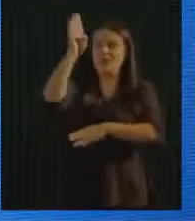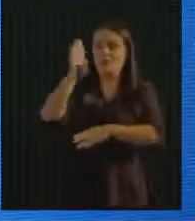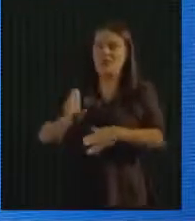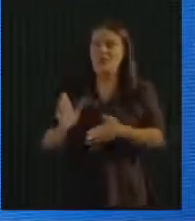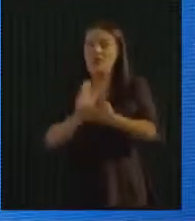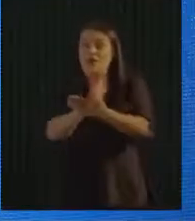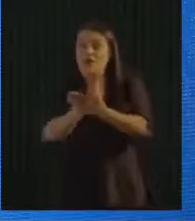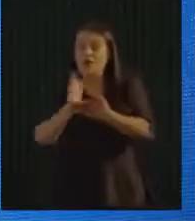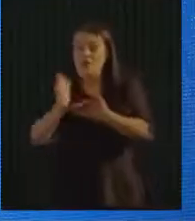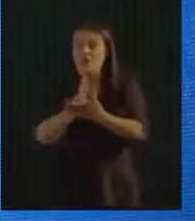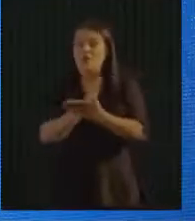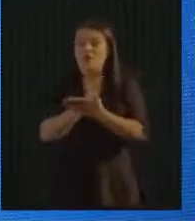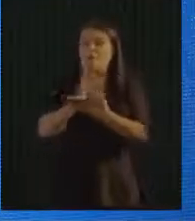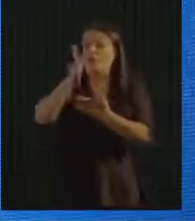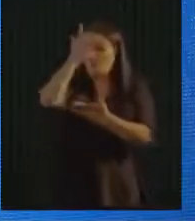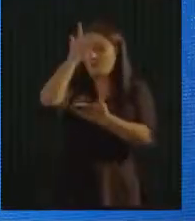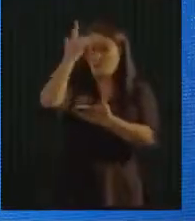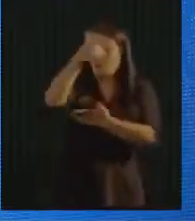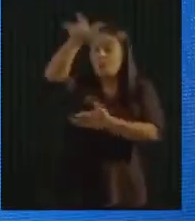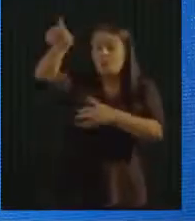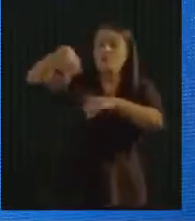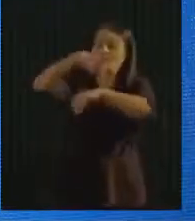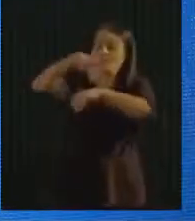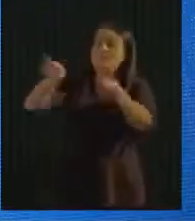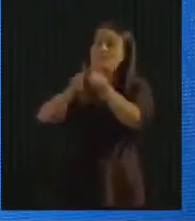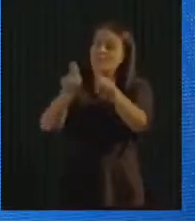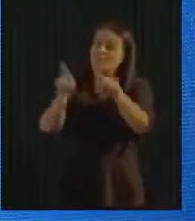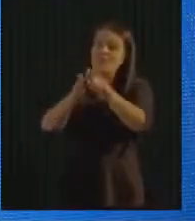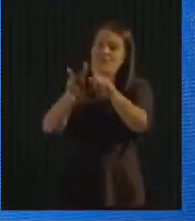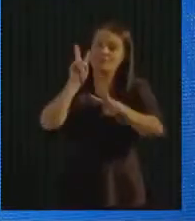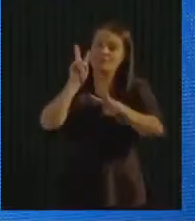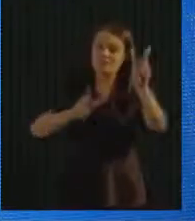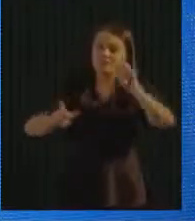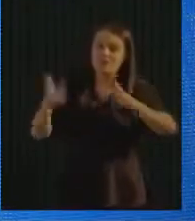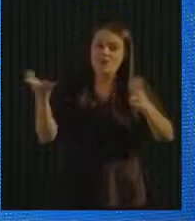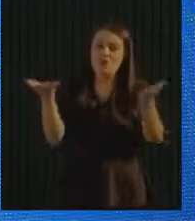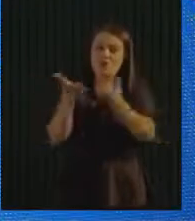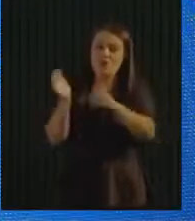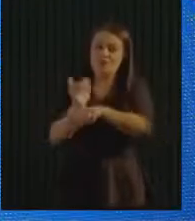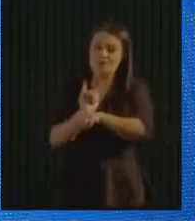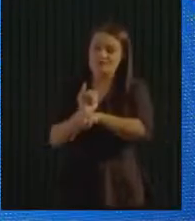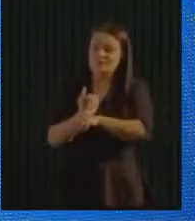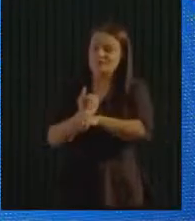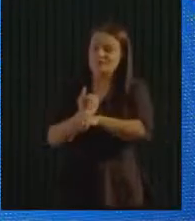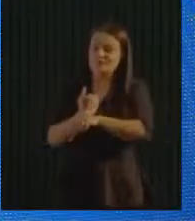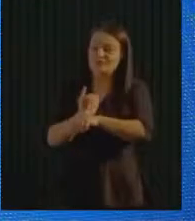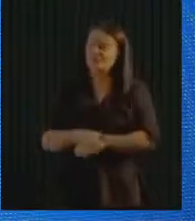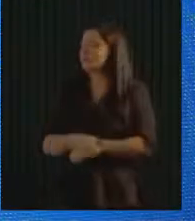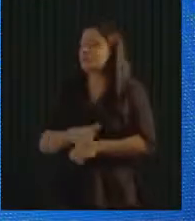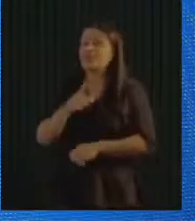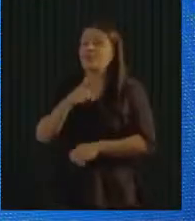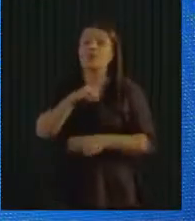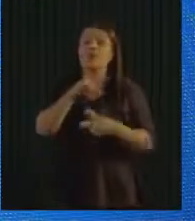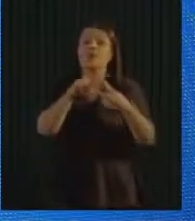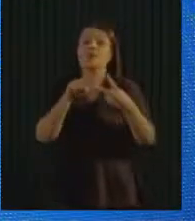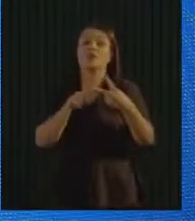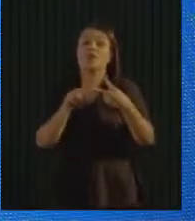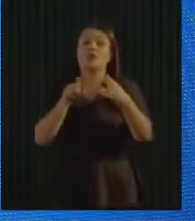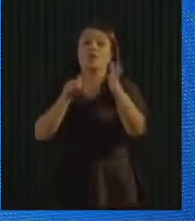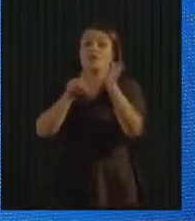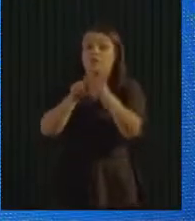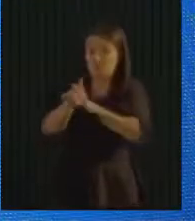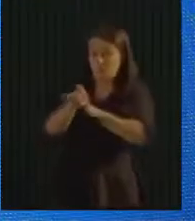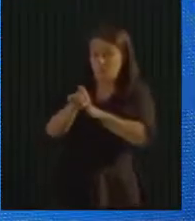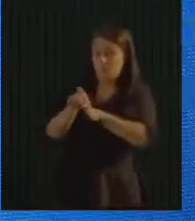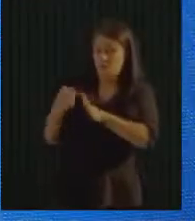e algumas pessoas de fora do país. E a gente tem duas perguntas aqui,